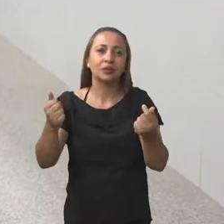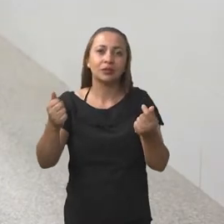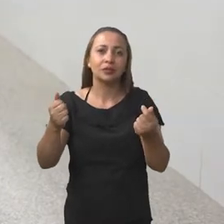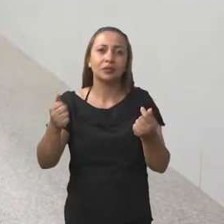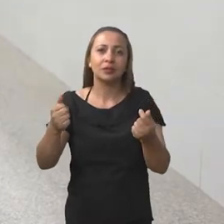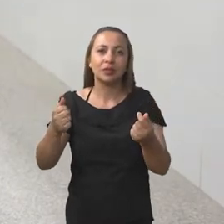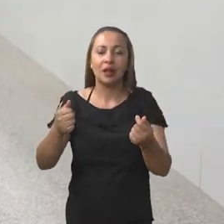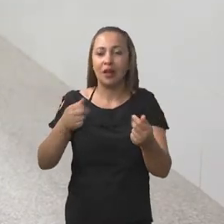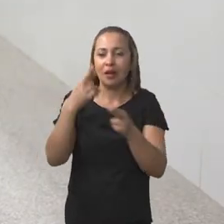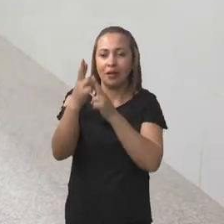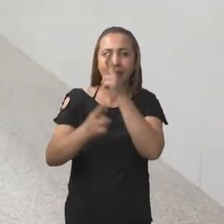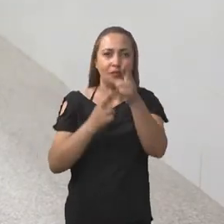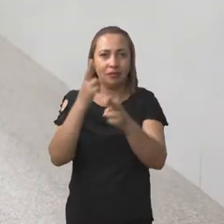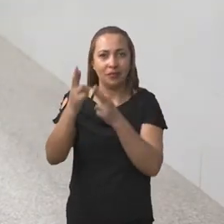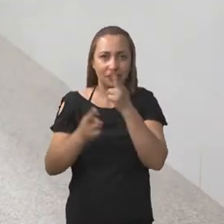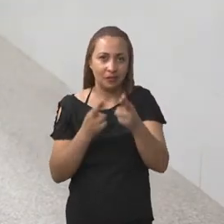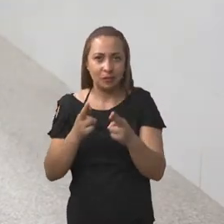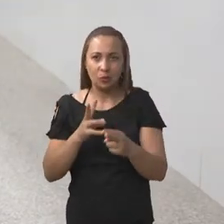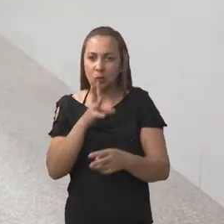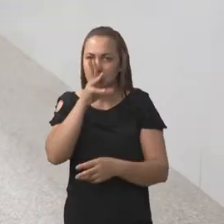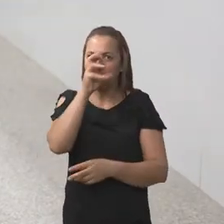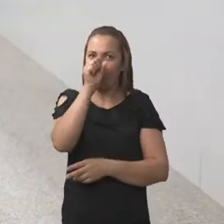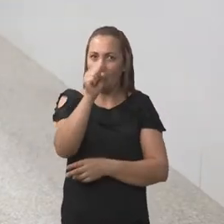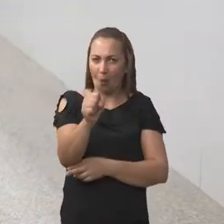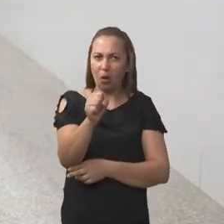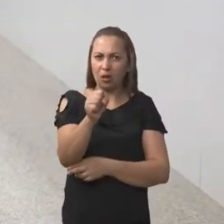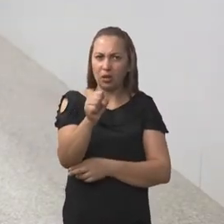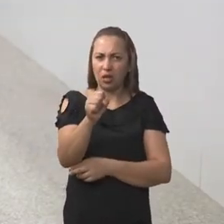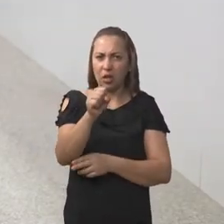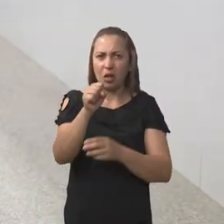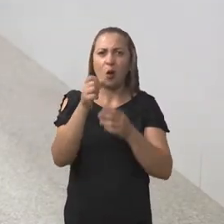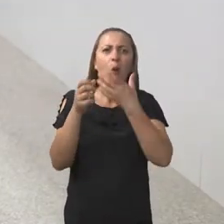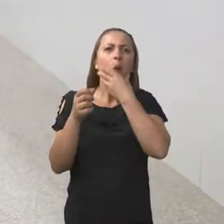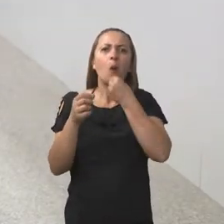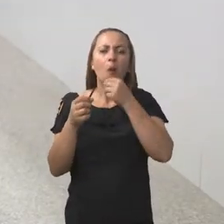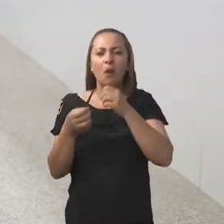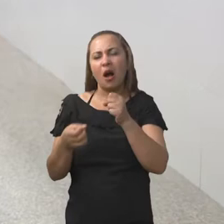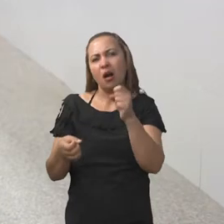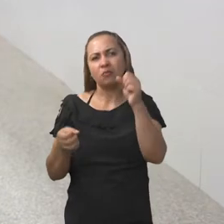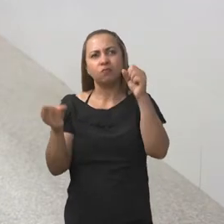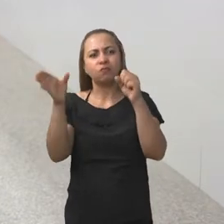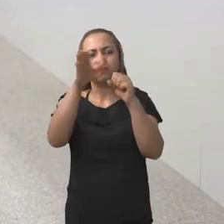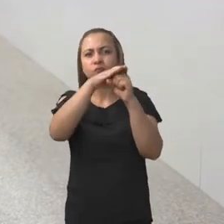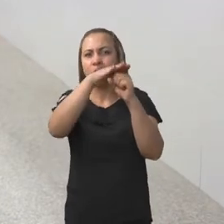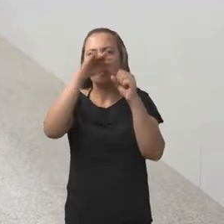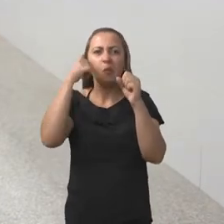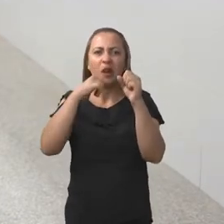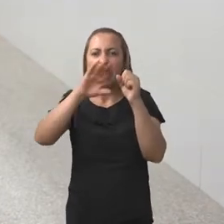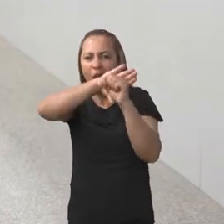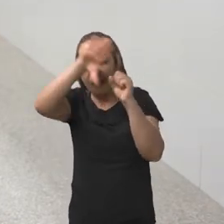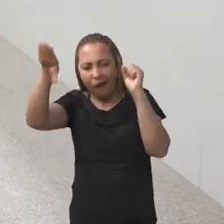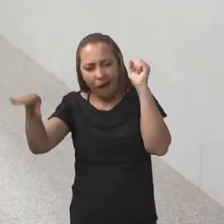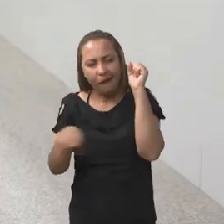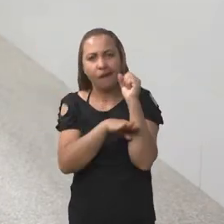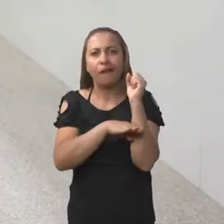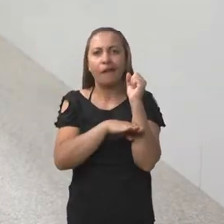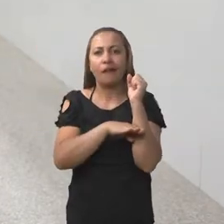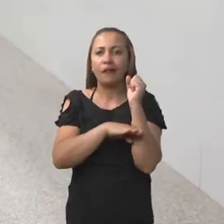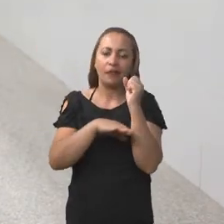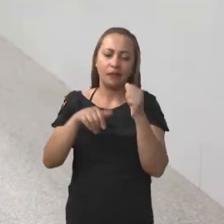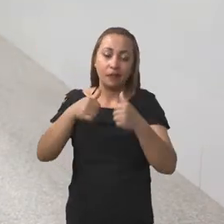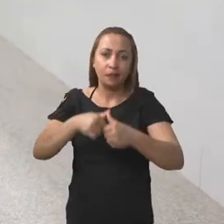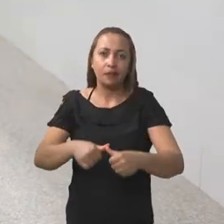Esta relação de poder desigual do homem com a mulher, que ele leva muito tempo,